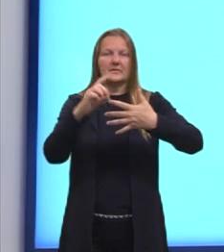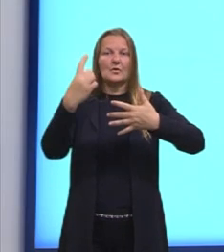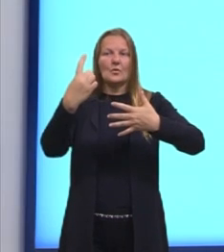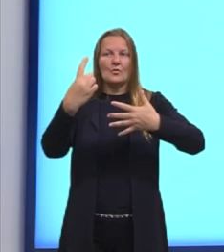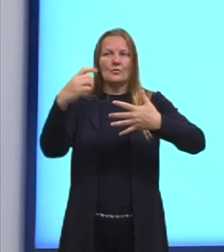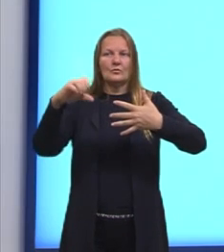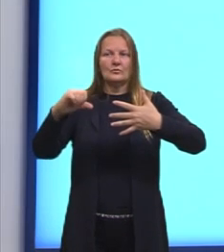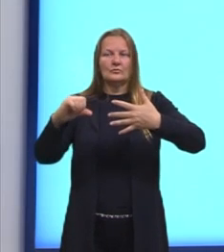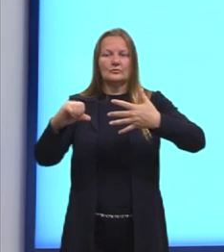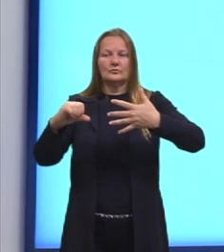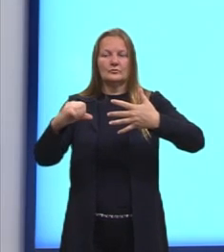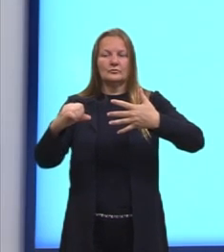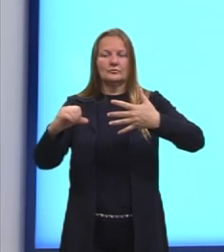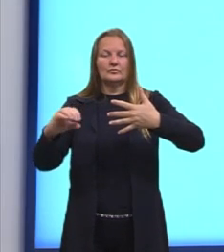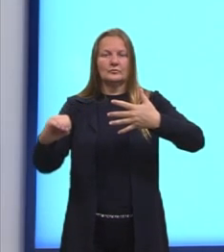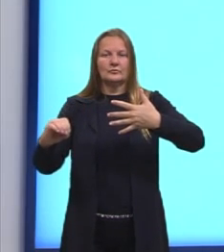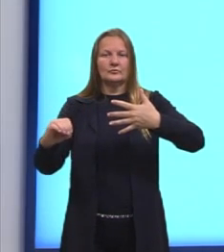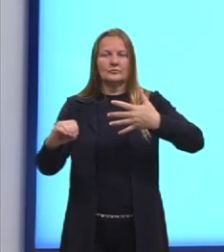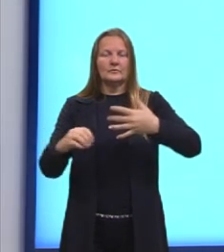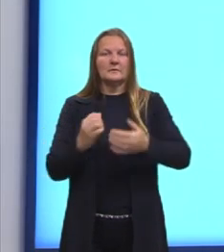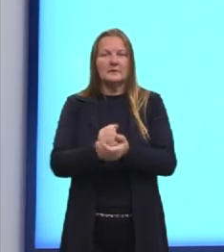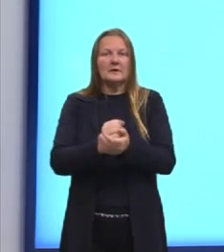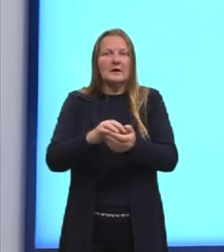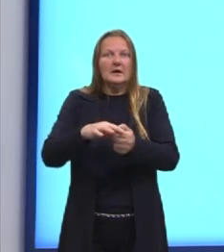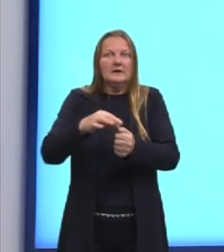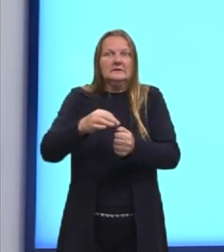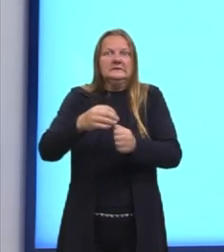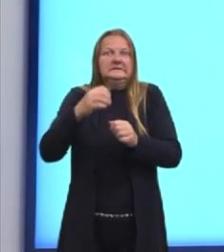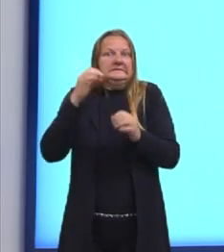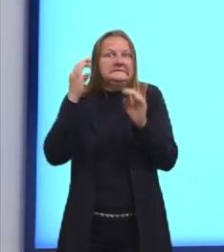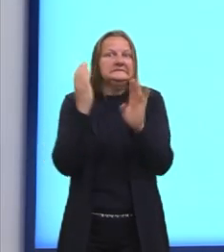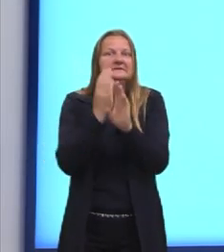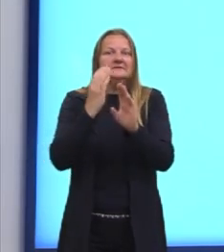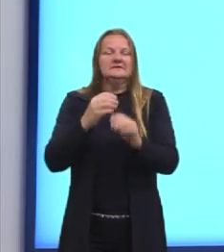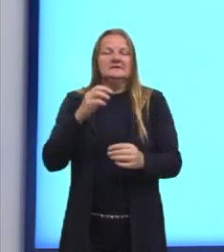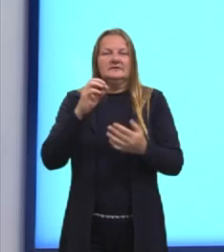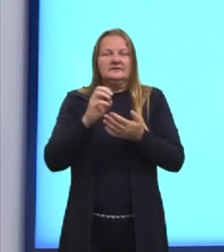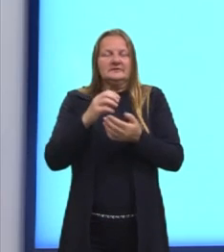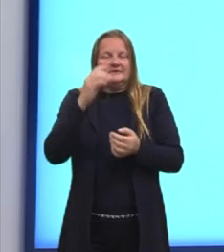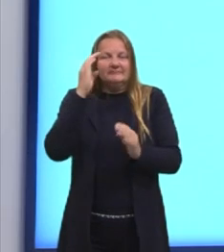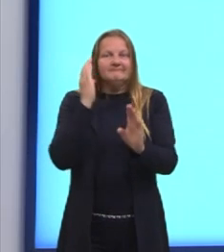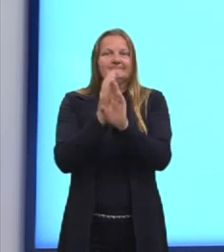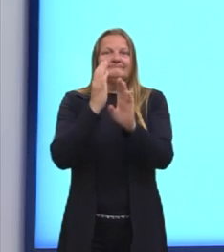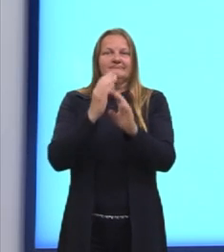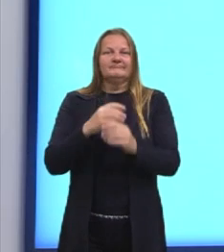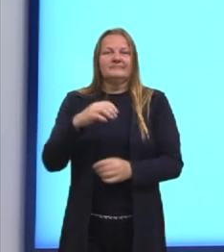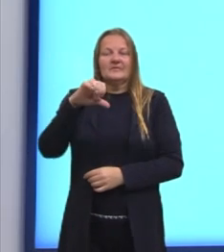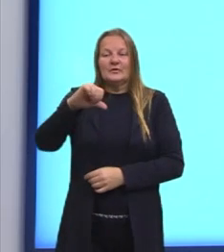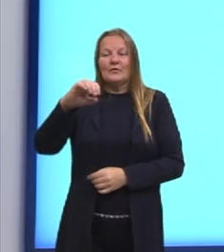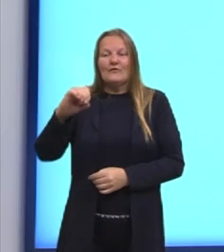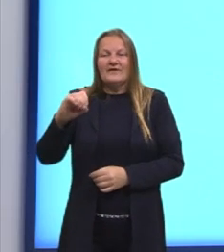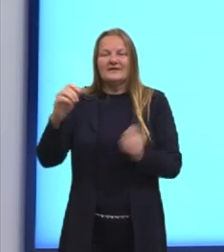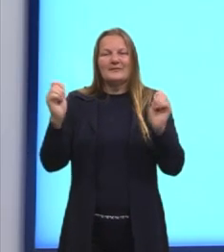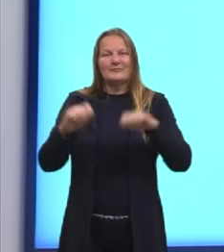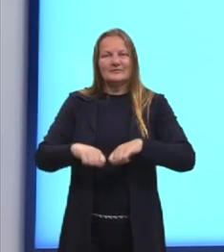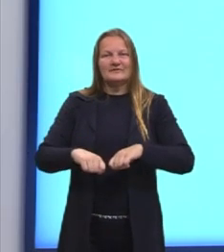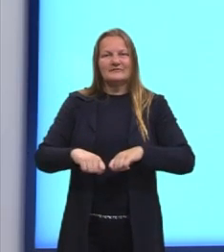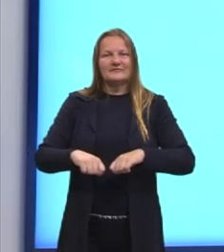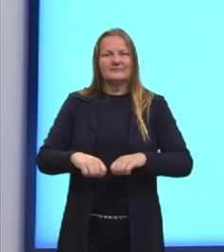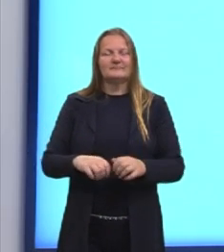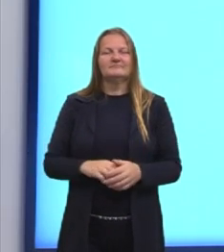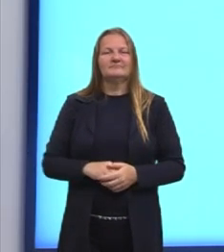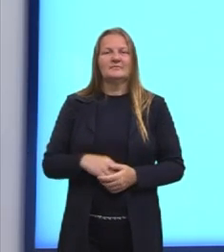né, tem que conseguir, tem que ter sorte aí para chegar no resultado de primeira, porque nós temos 90 possibilidades,